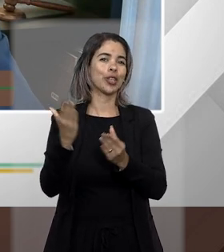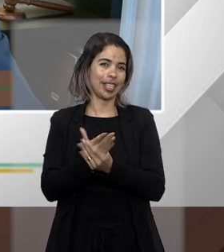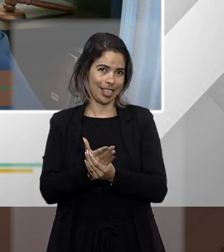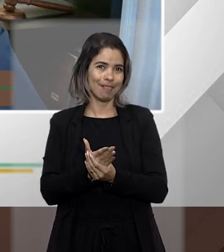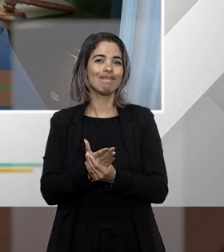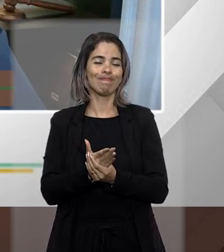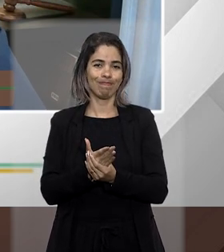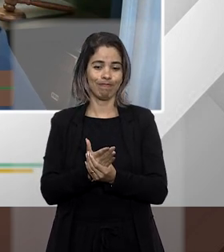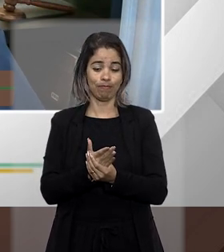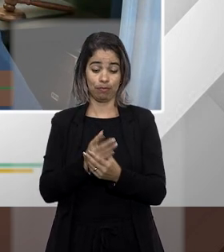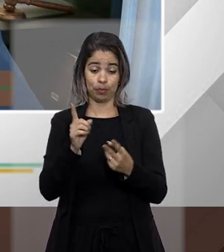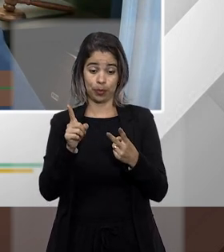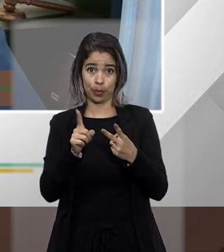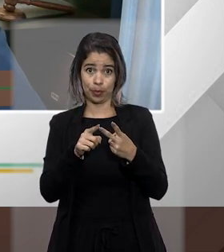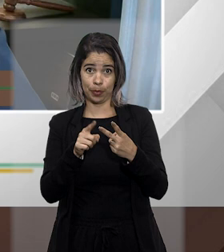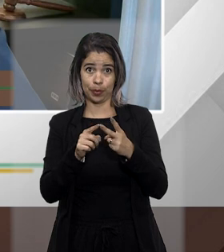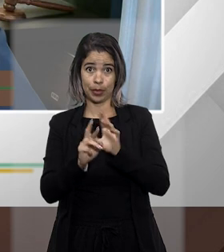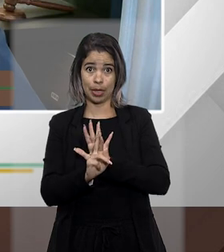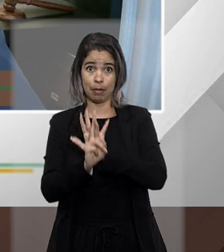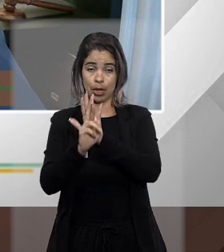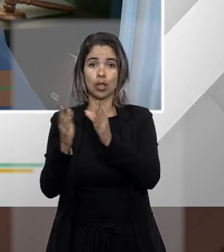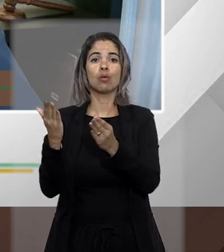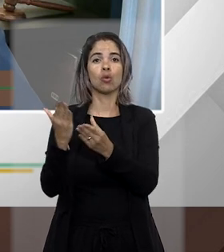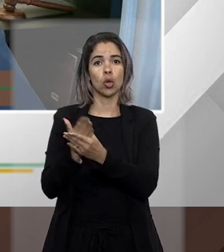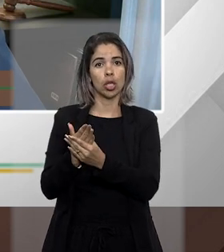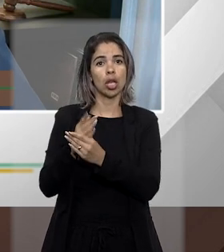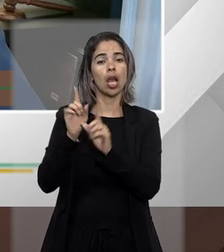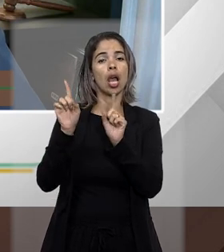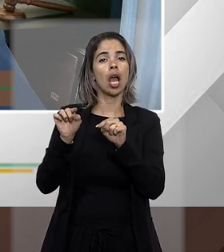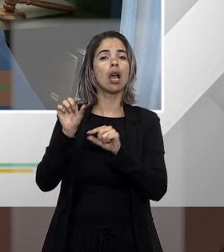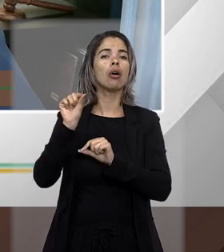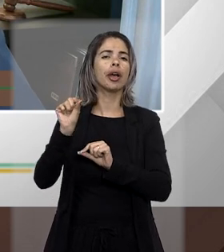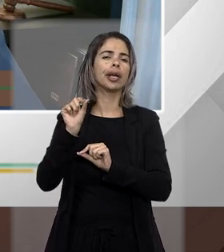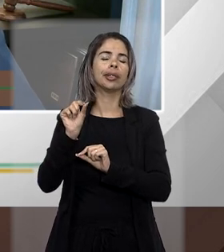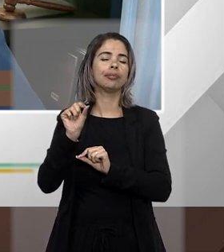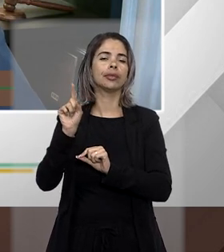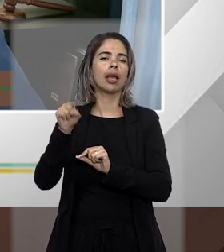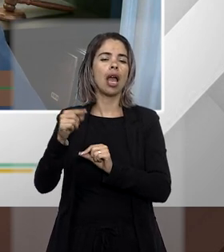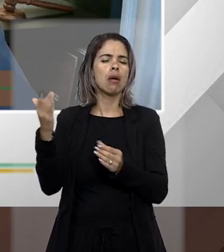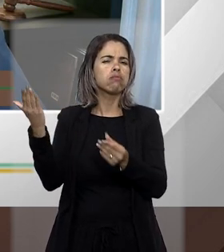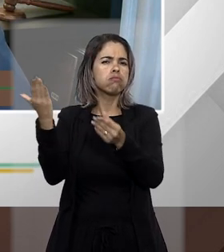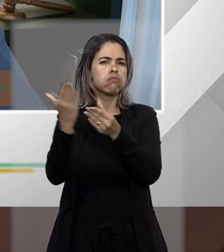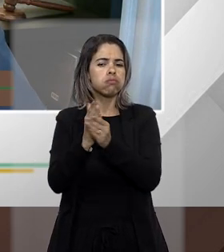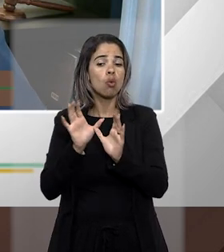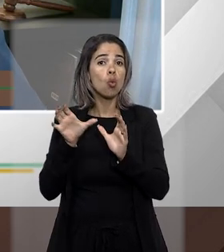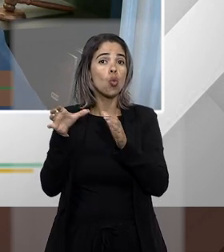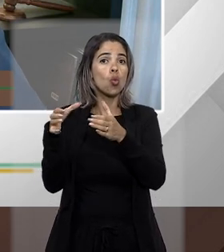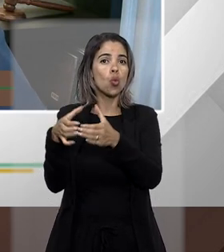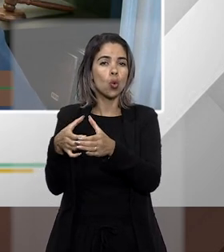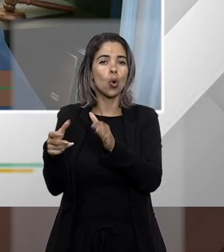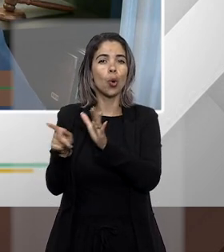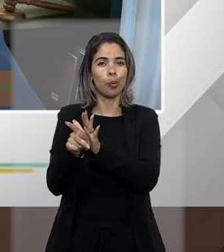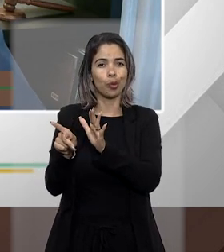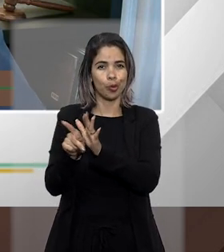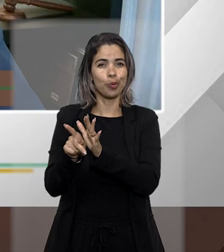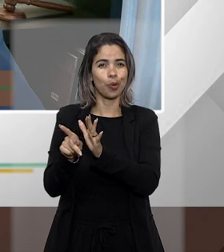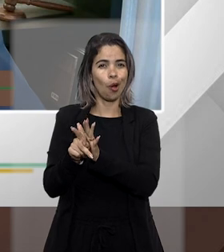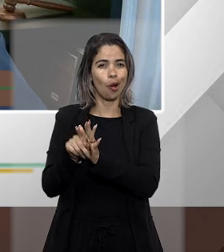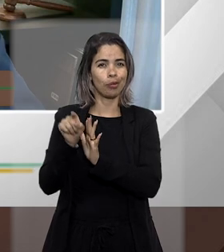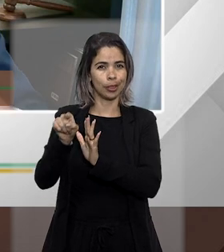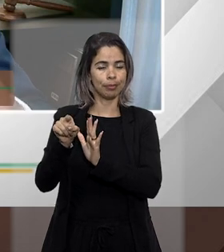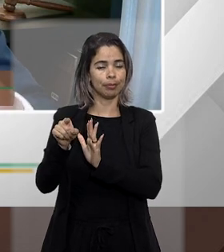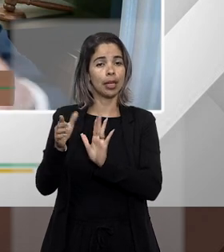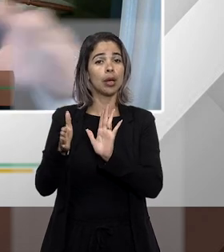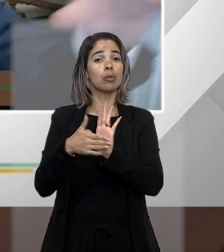processual que por exemplo são ações coletivas de procedimento comum proposta por associações